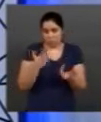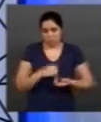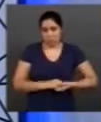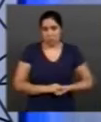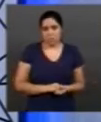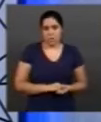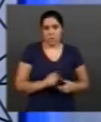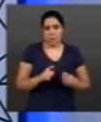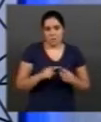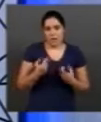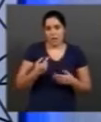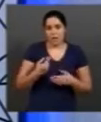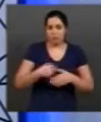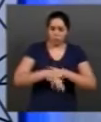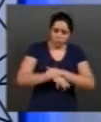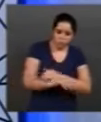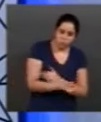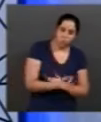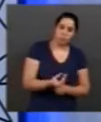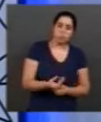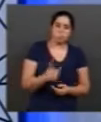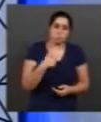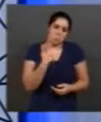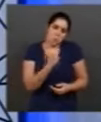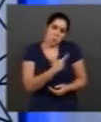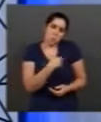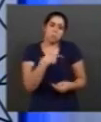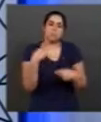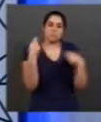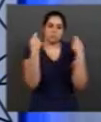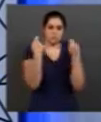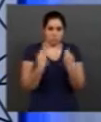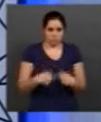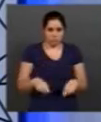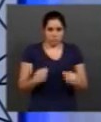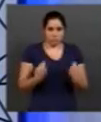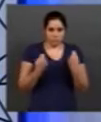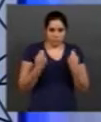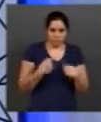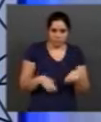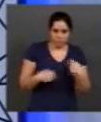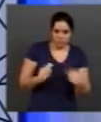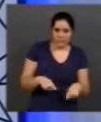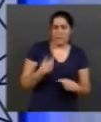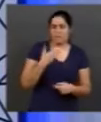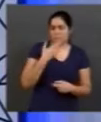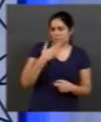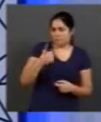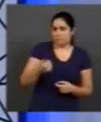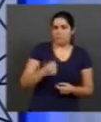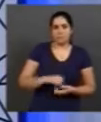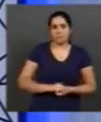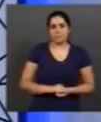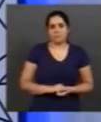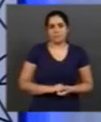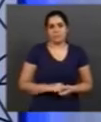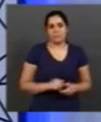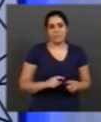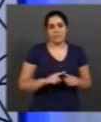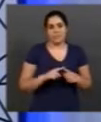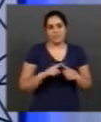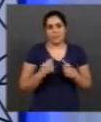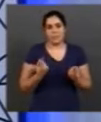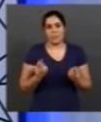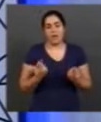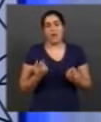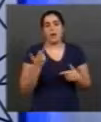hábitos do dia a dia nosso, eles devem ser trabalhados, melhorados e tal, mas, efetivamente, eu acho que o